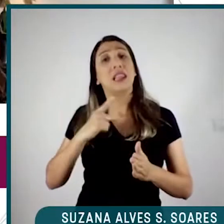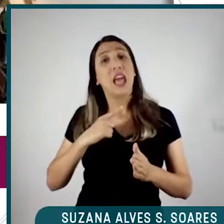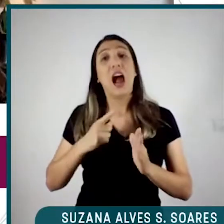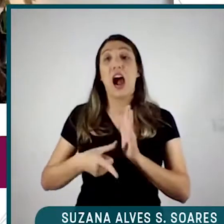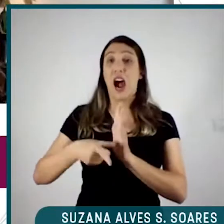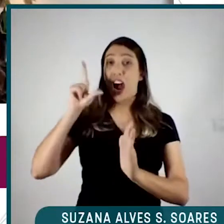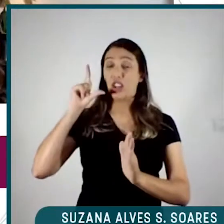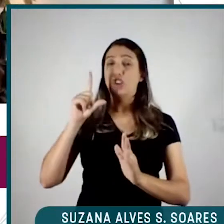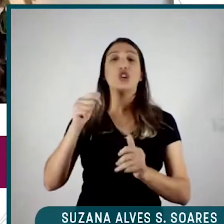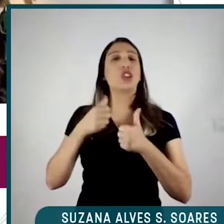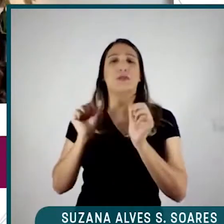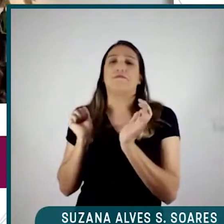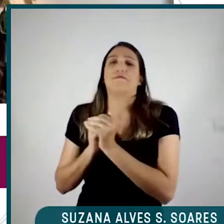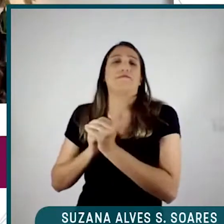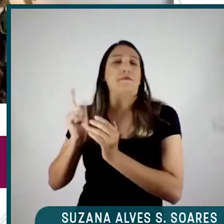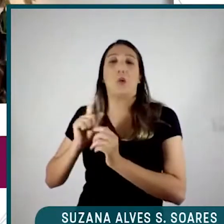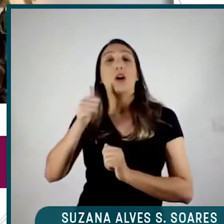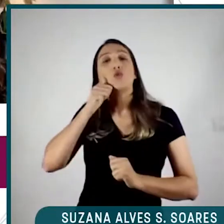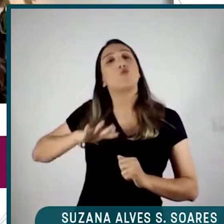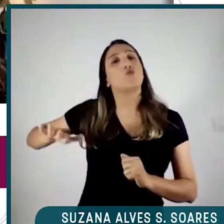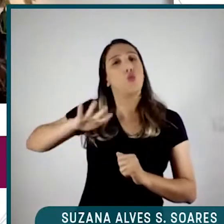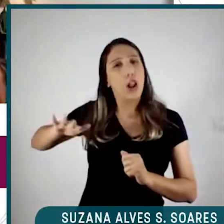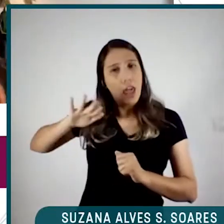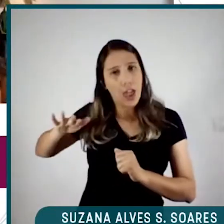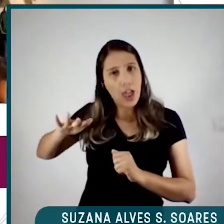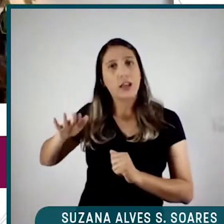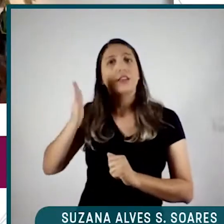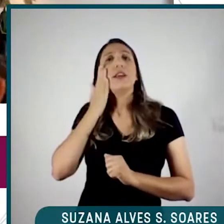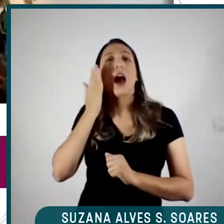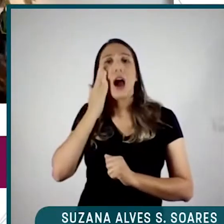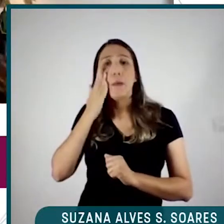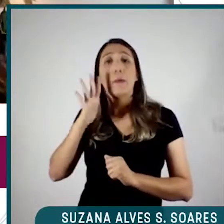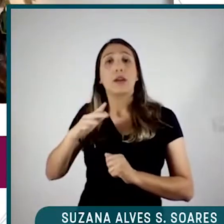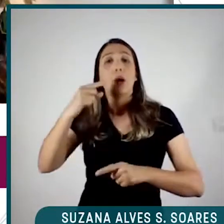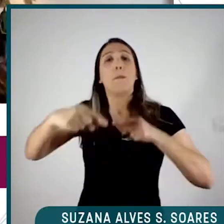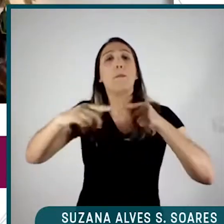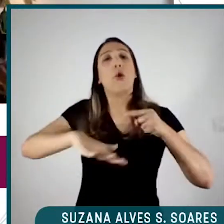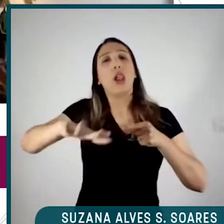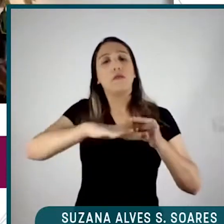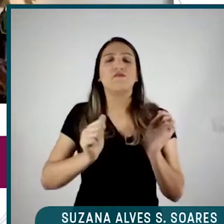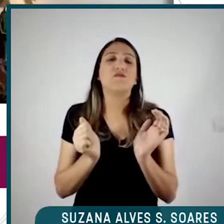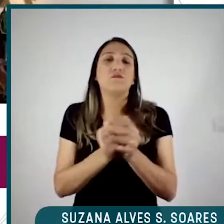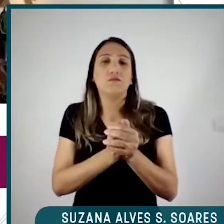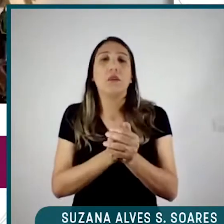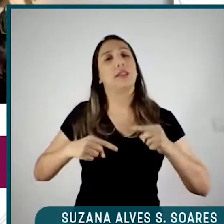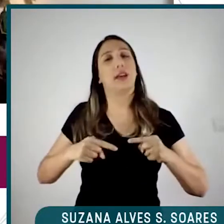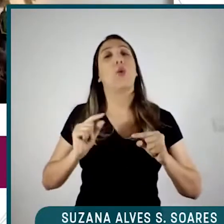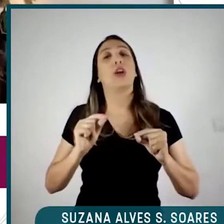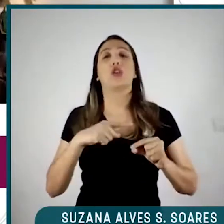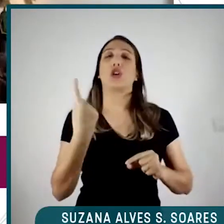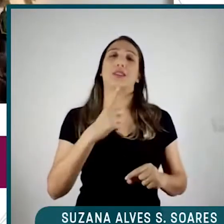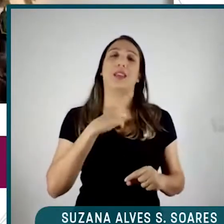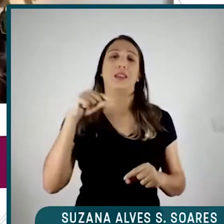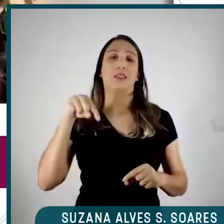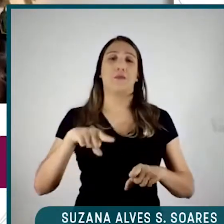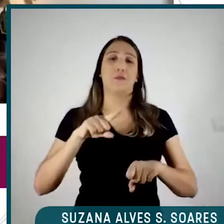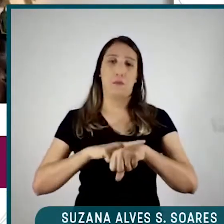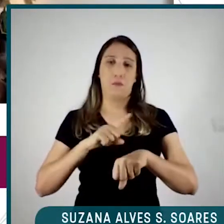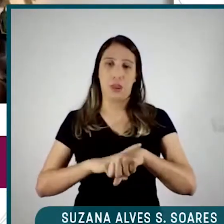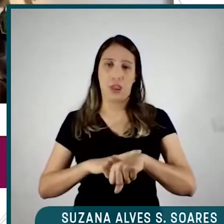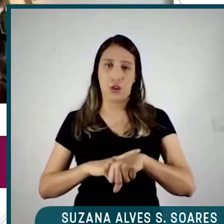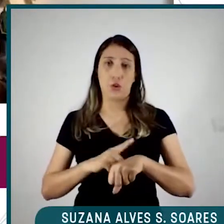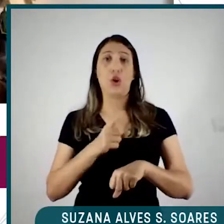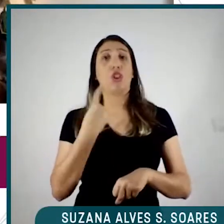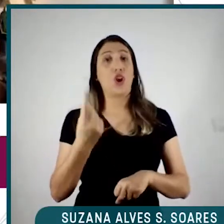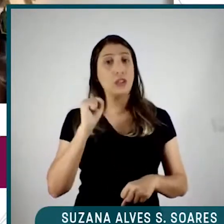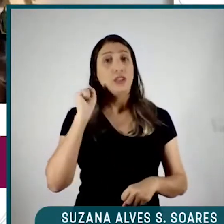escondido para as mulheres, mas no campo político, que é toda a economia e o trabalho do cuidado. Nós somos sim um país